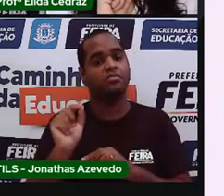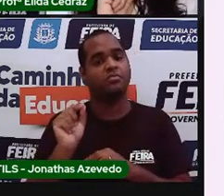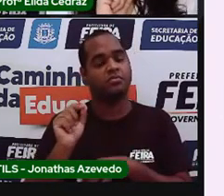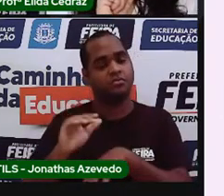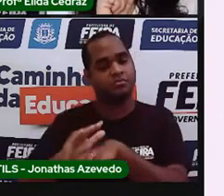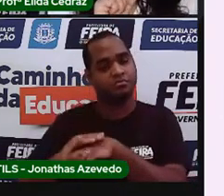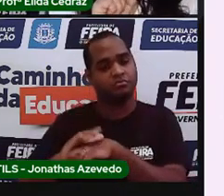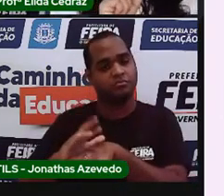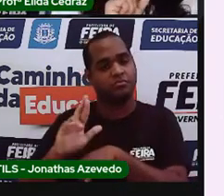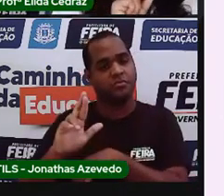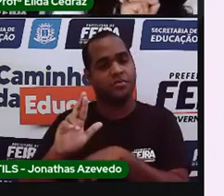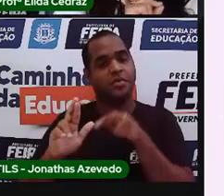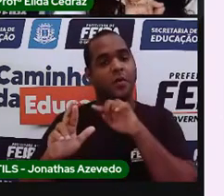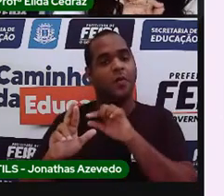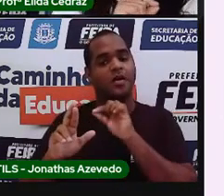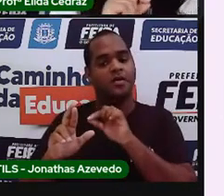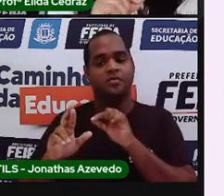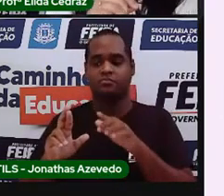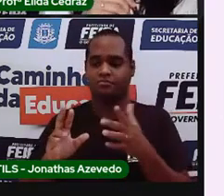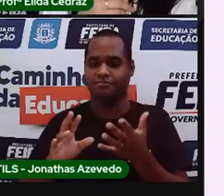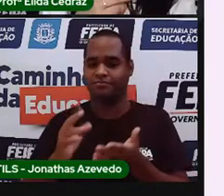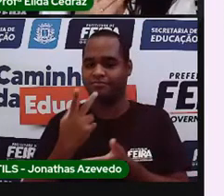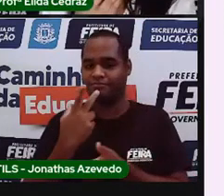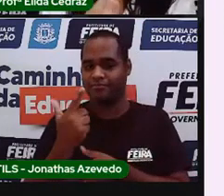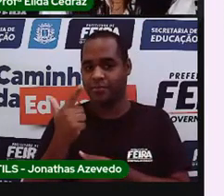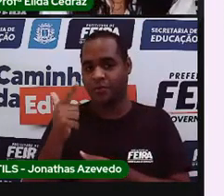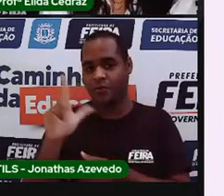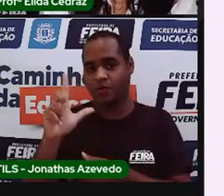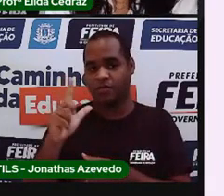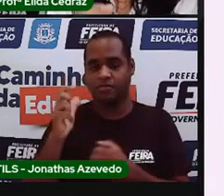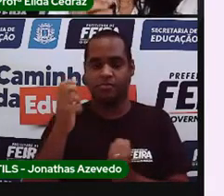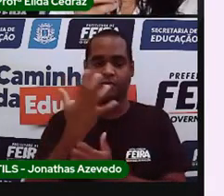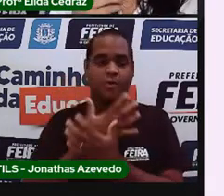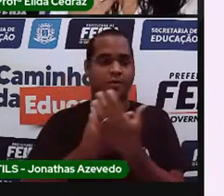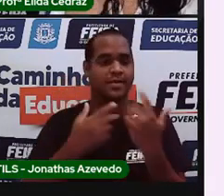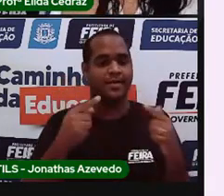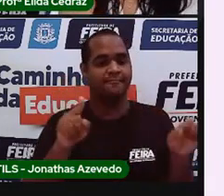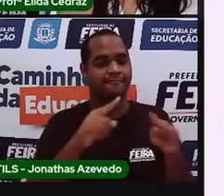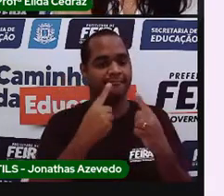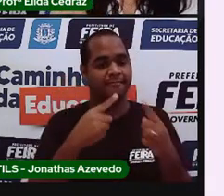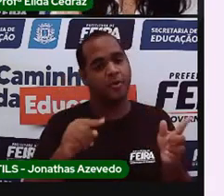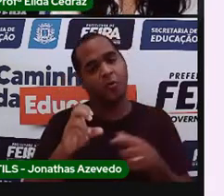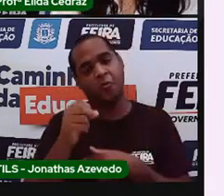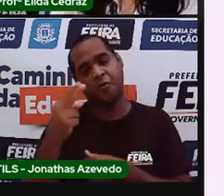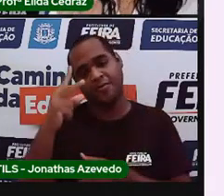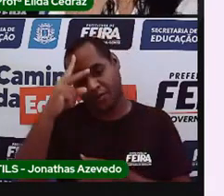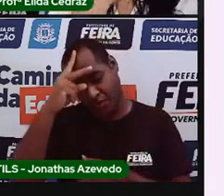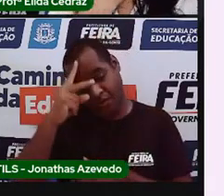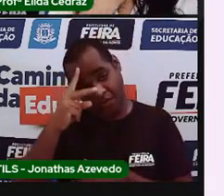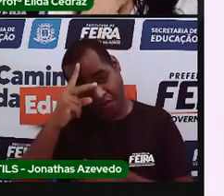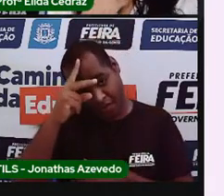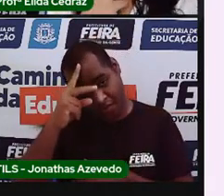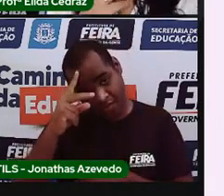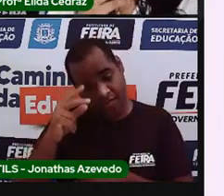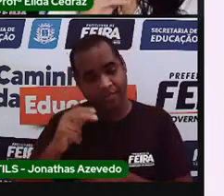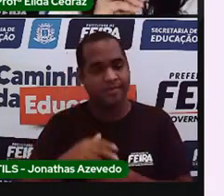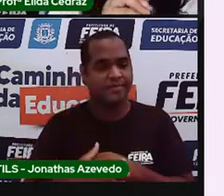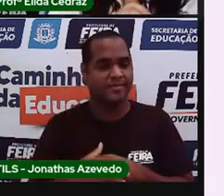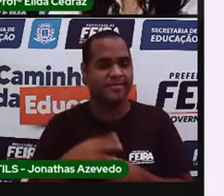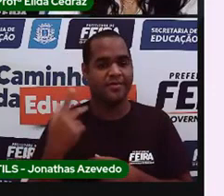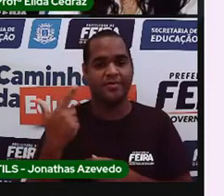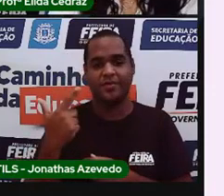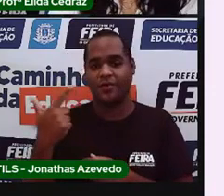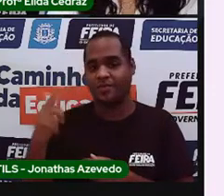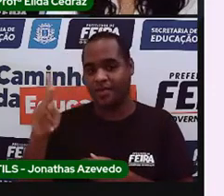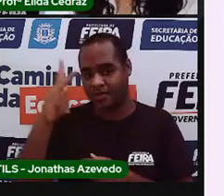obra. A gente não pode pegar uma música, uma história de